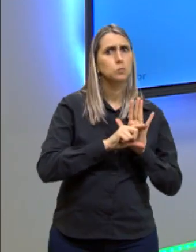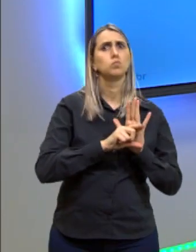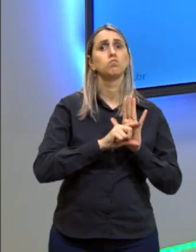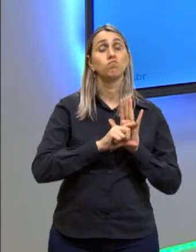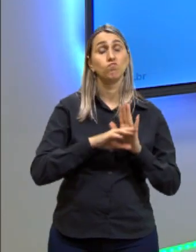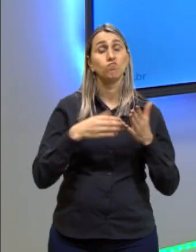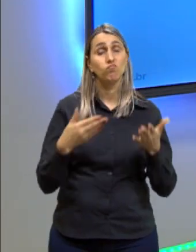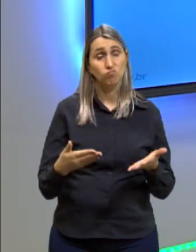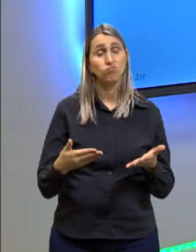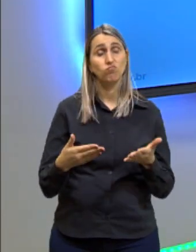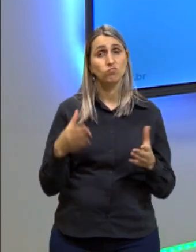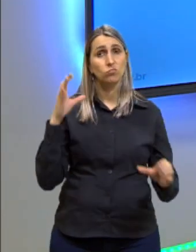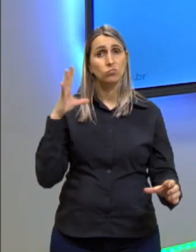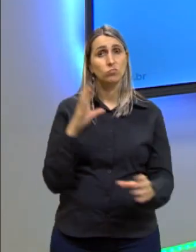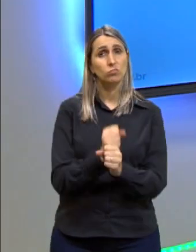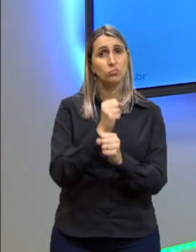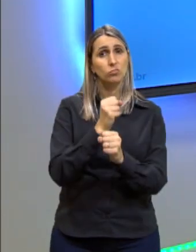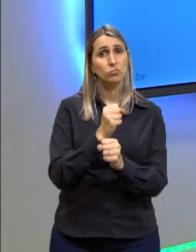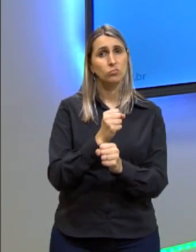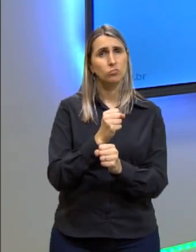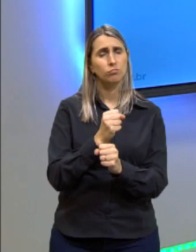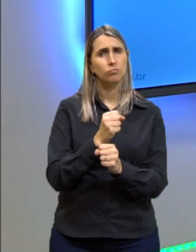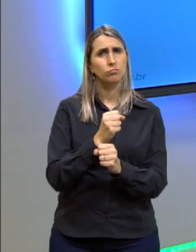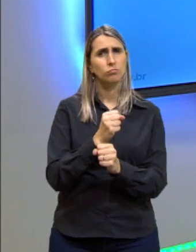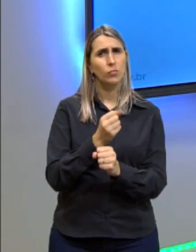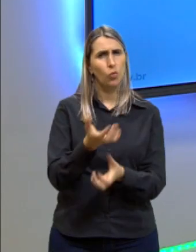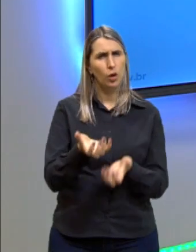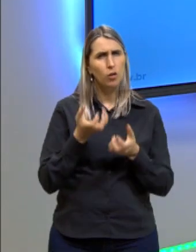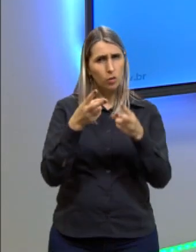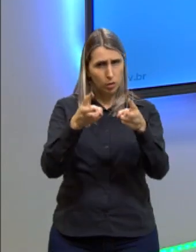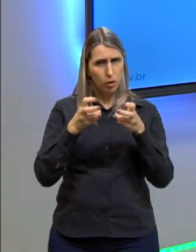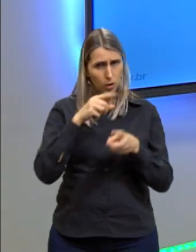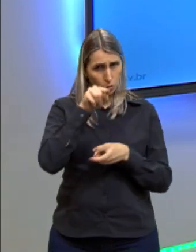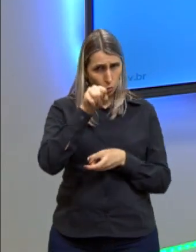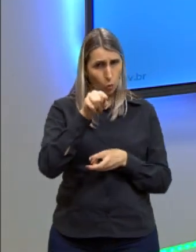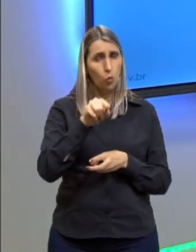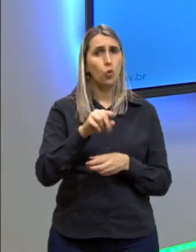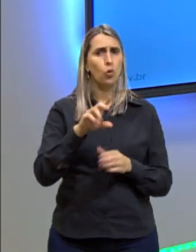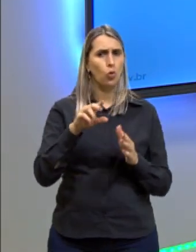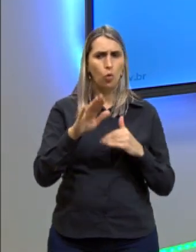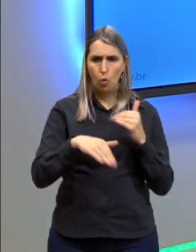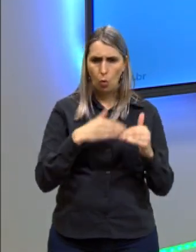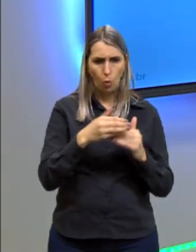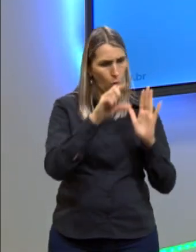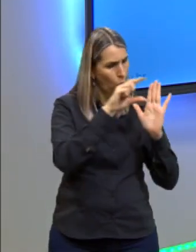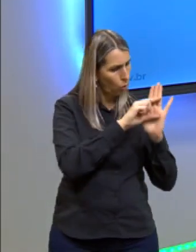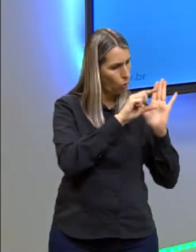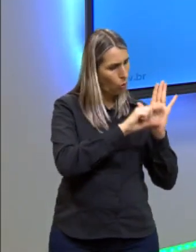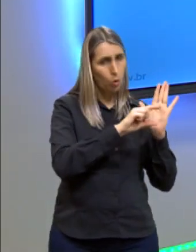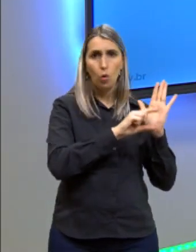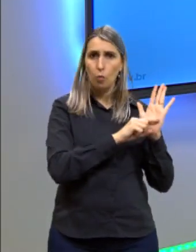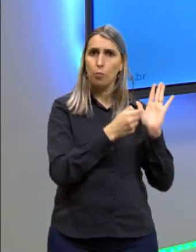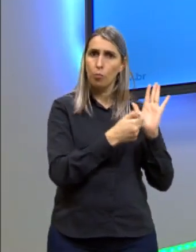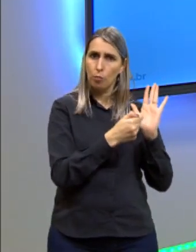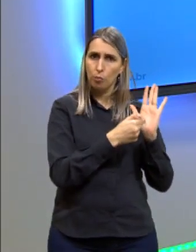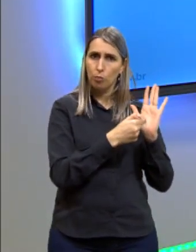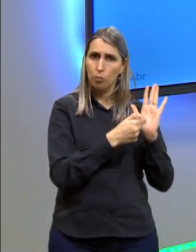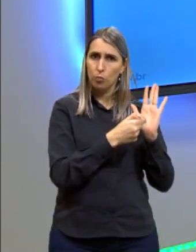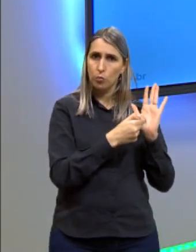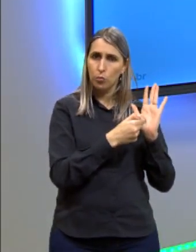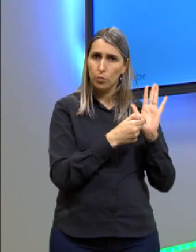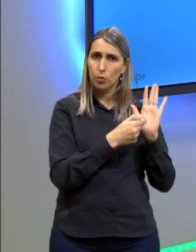E aí ela vai concluir. Mas o que eu quero que vocês percebam? Todo parágrafo dela está a